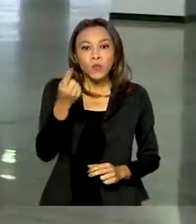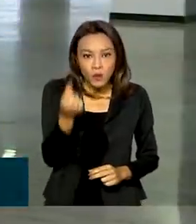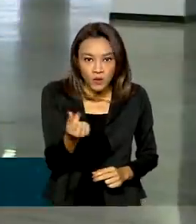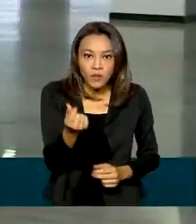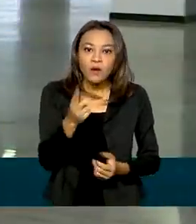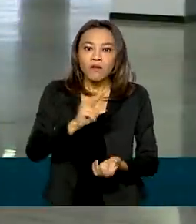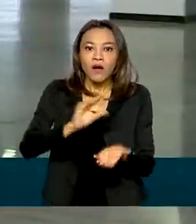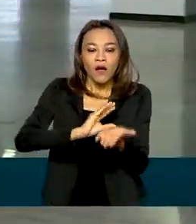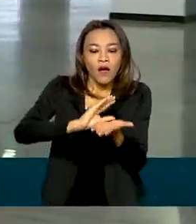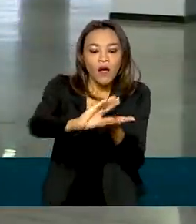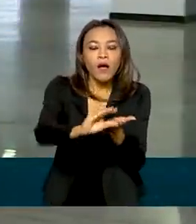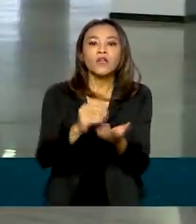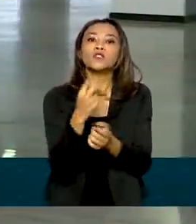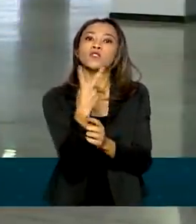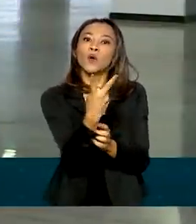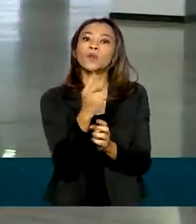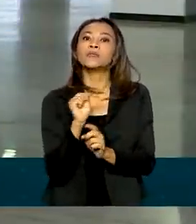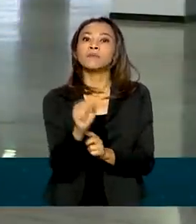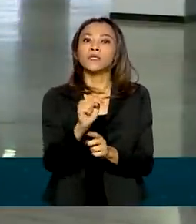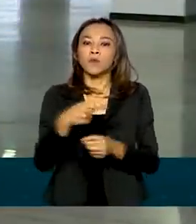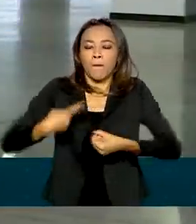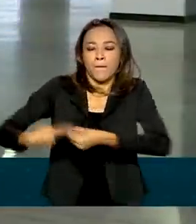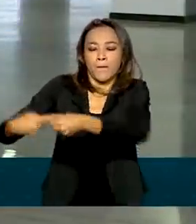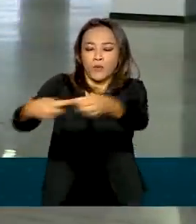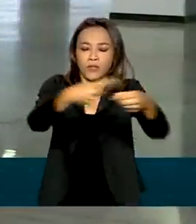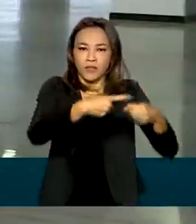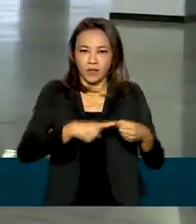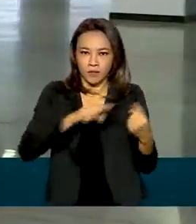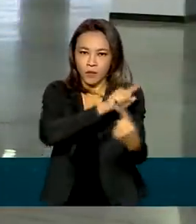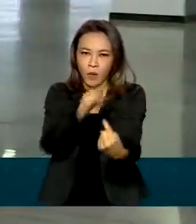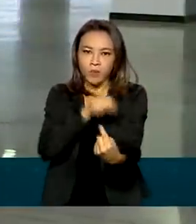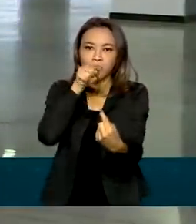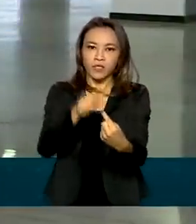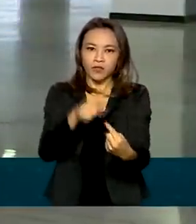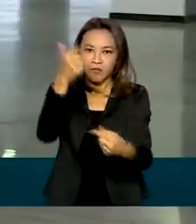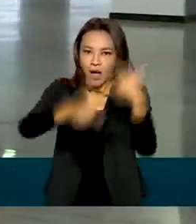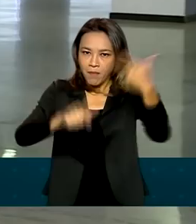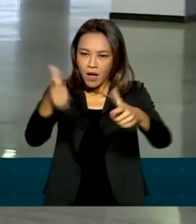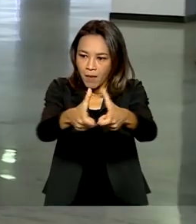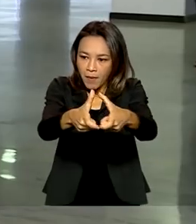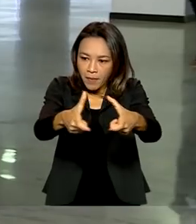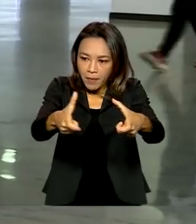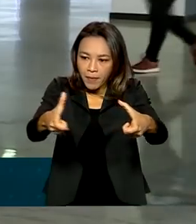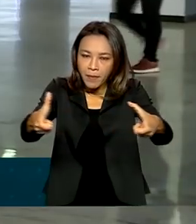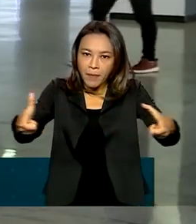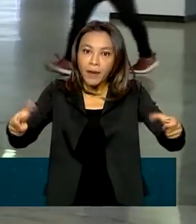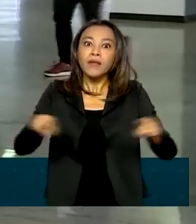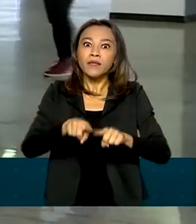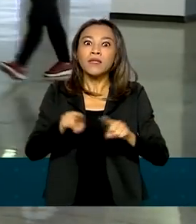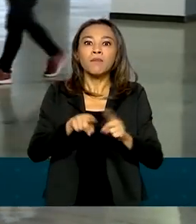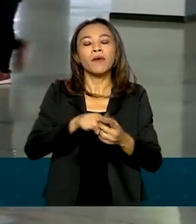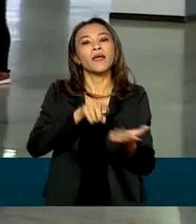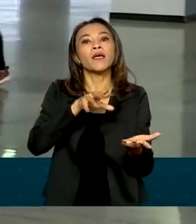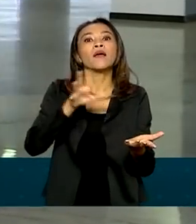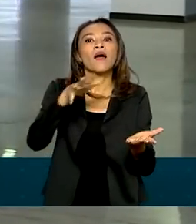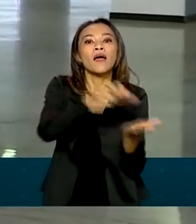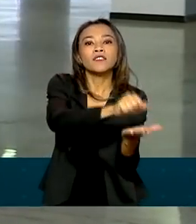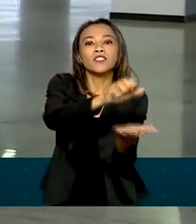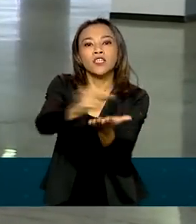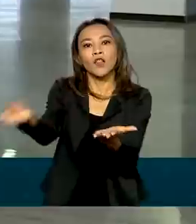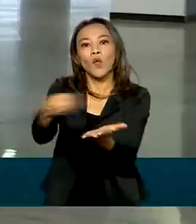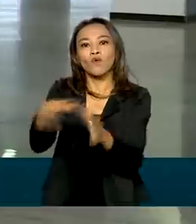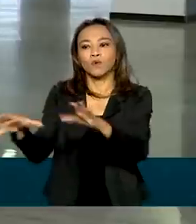destinado a mais de 2 mil municípios para ampliação de serviços e credenciamento de novas equipes da atenção